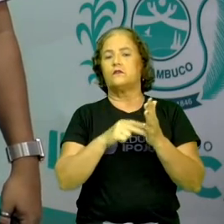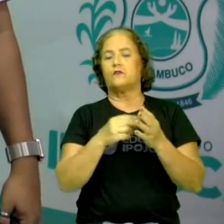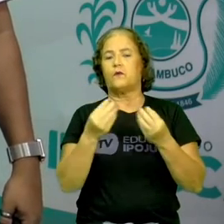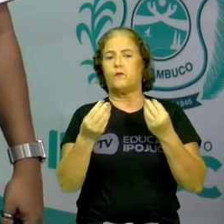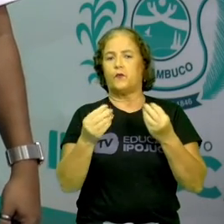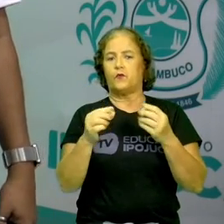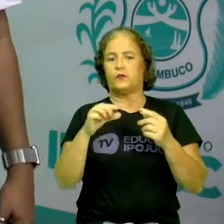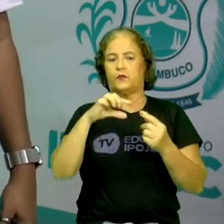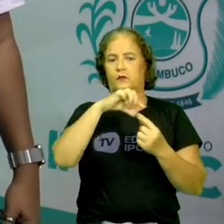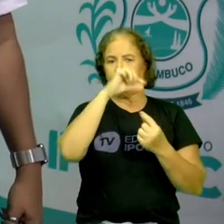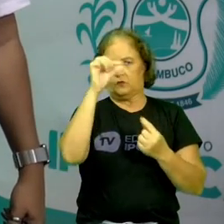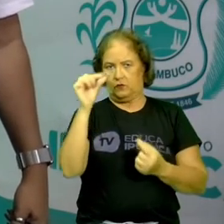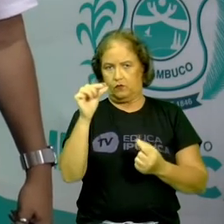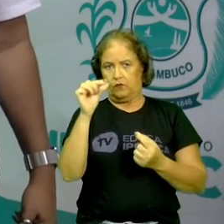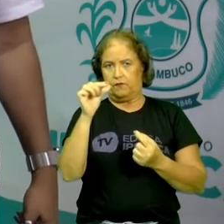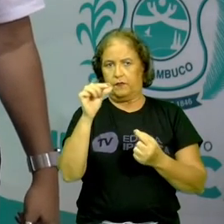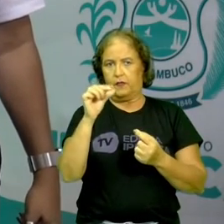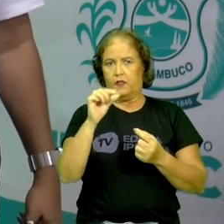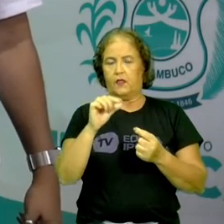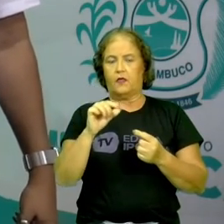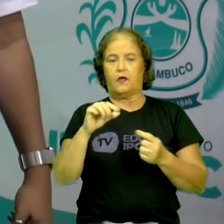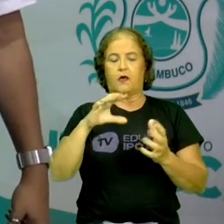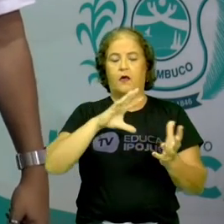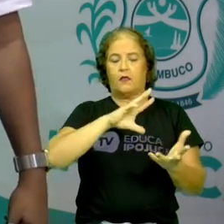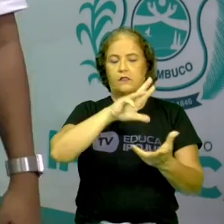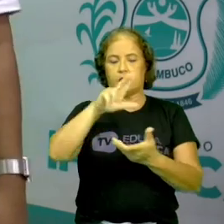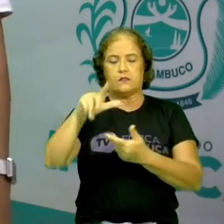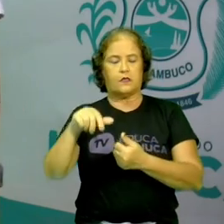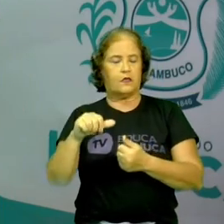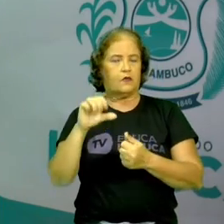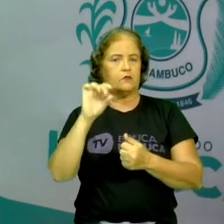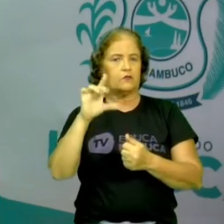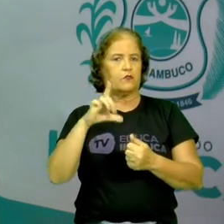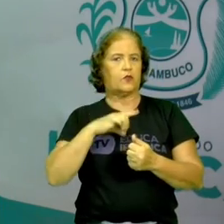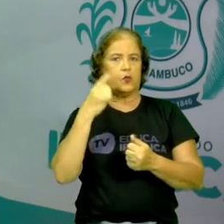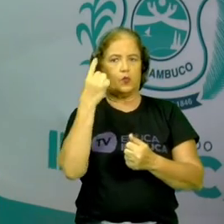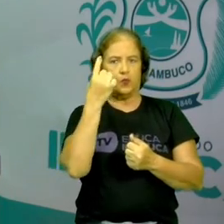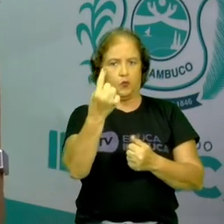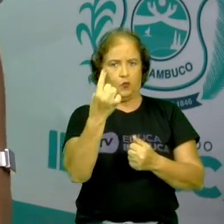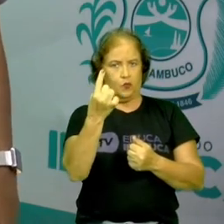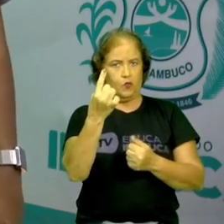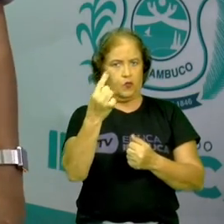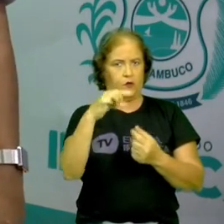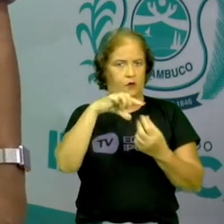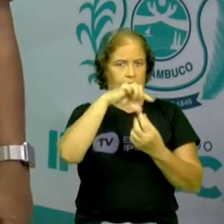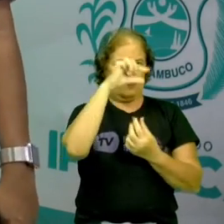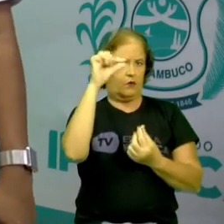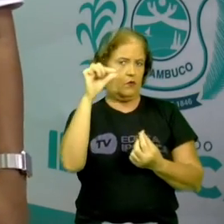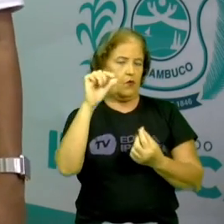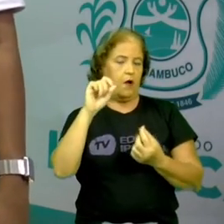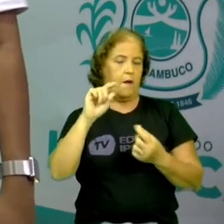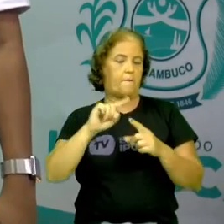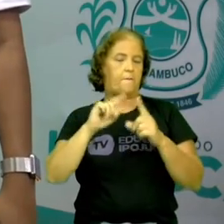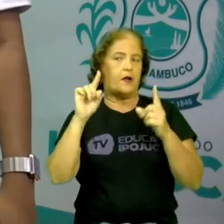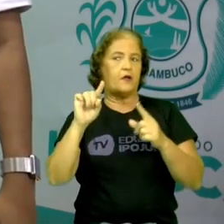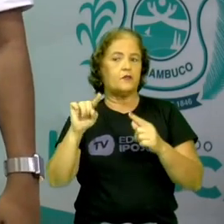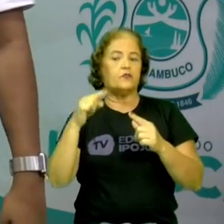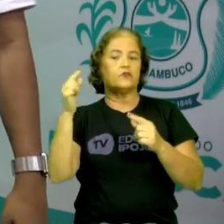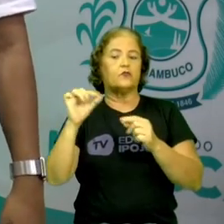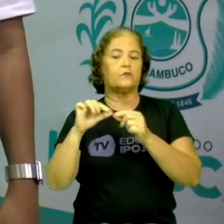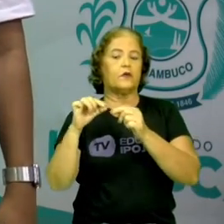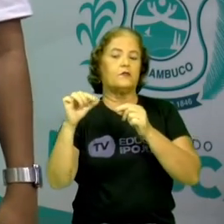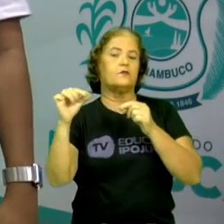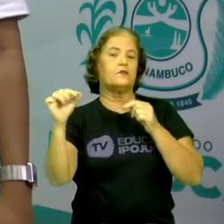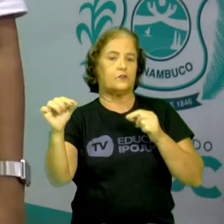planeta Terra, ele só possui uma lua. Já esses planetas, os planetas exteriores,